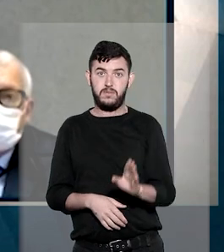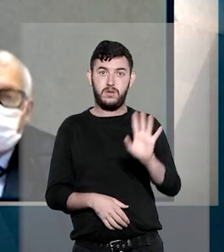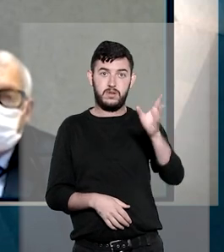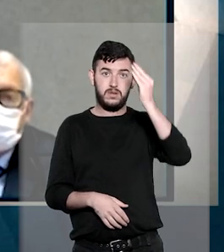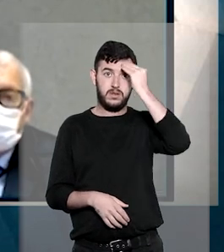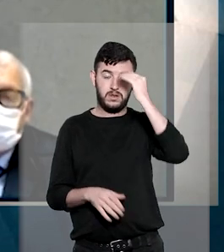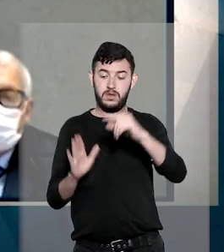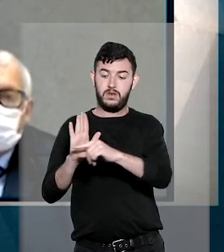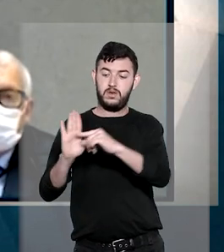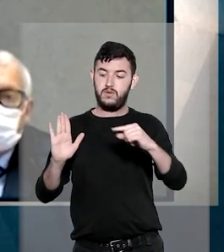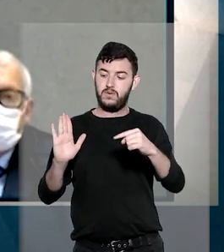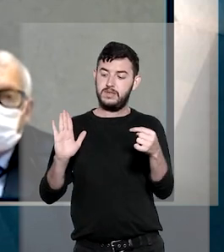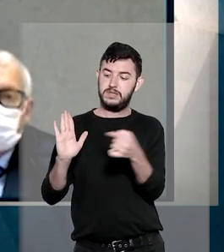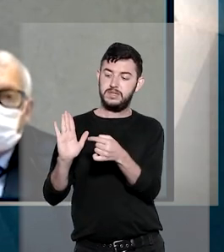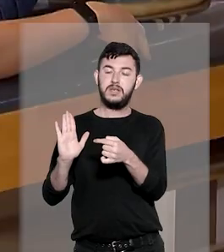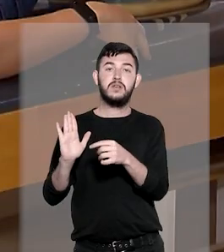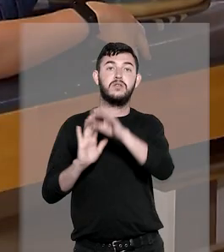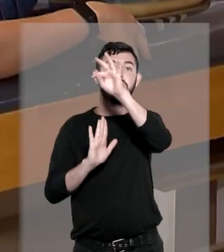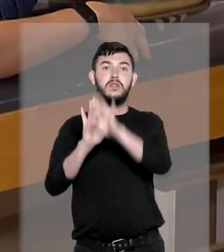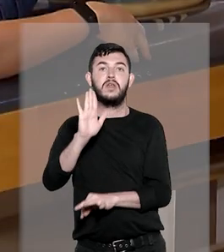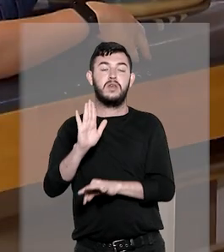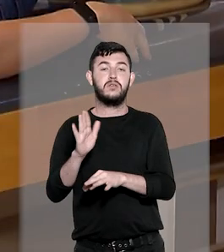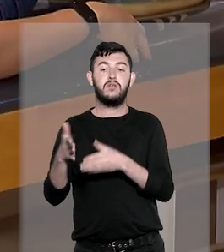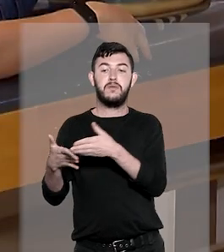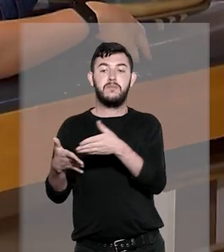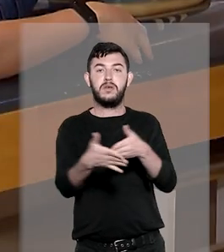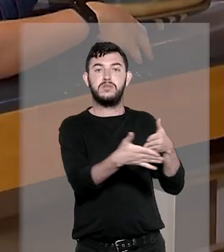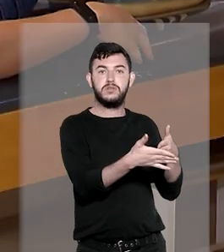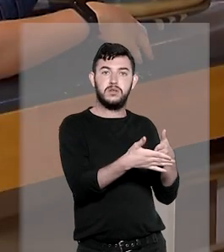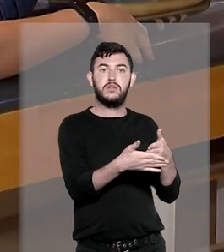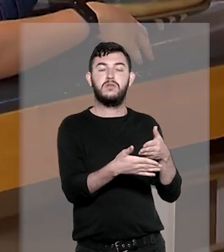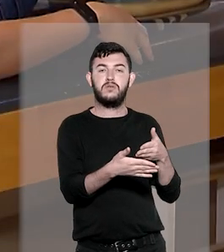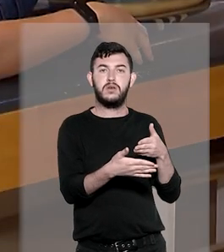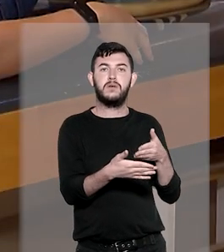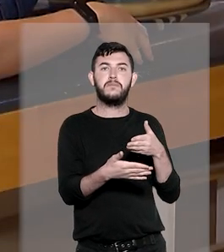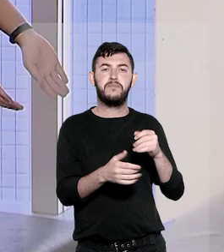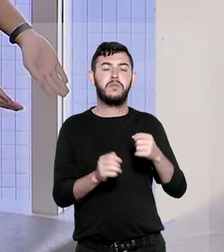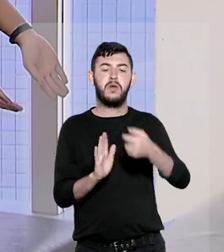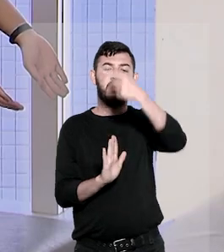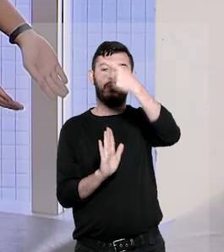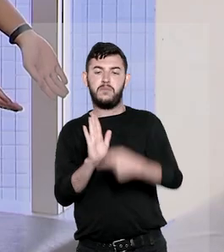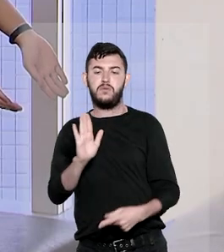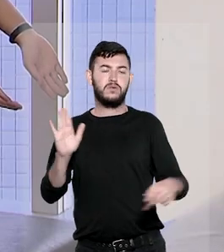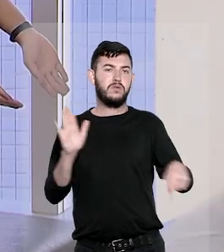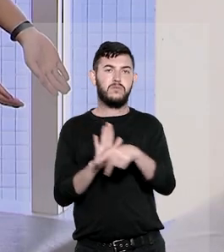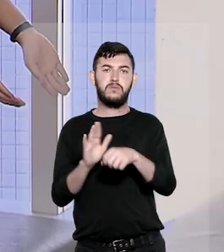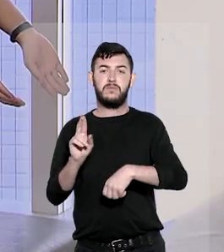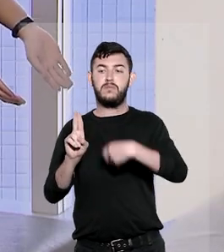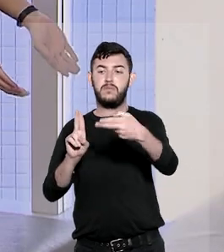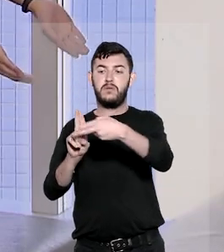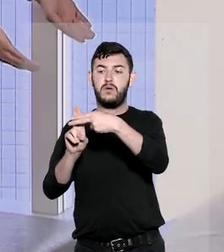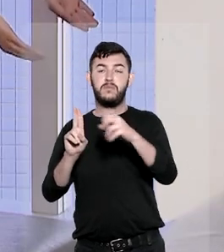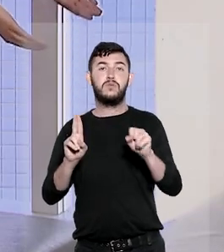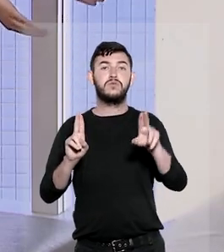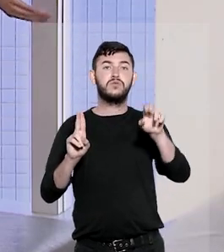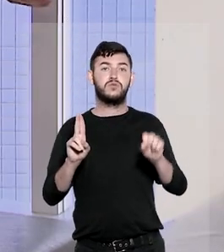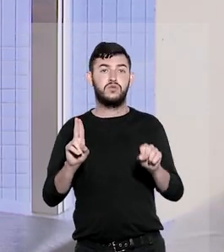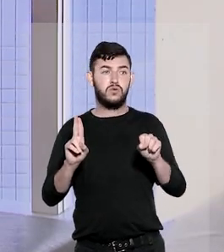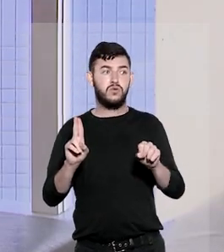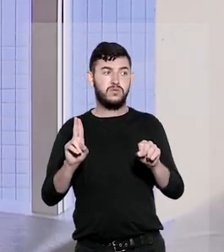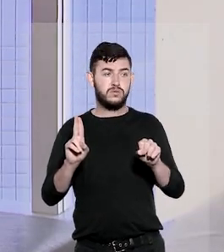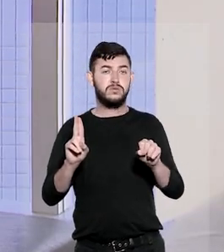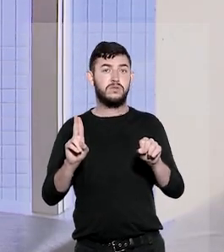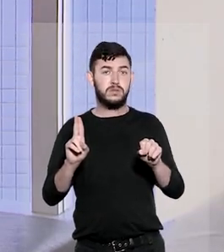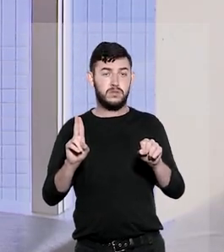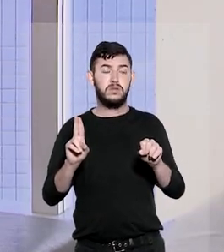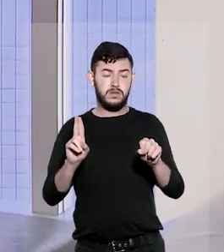que o inciso, da forma como estava redigido, impediria a continuidade de inúmeros programas do Sistema Único de Saúde, SUS, que